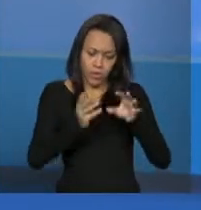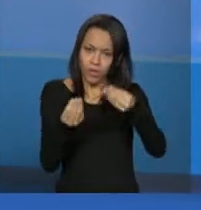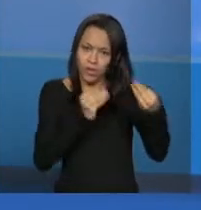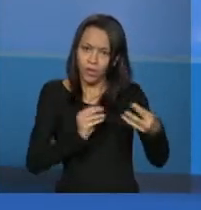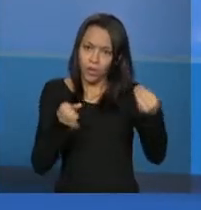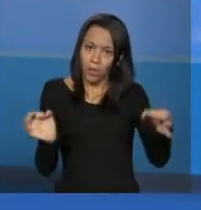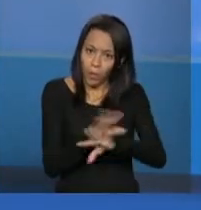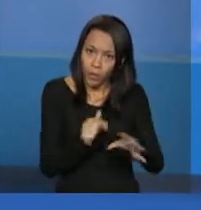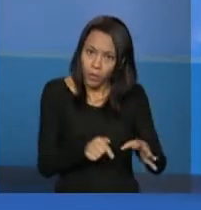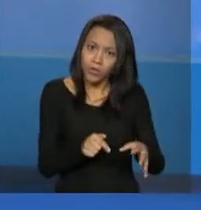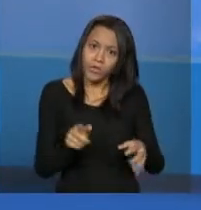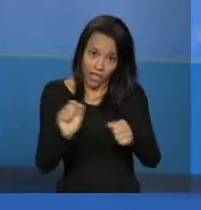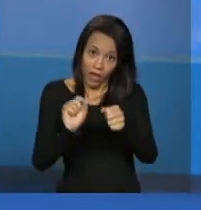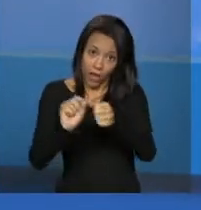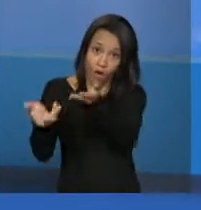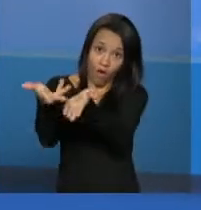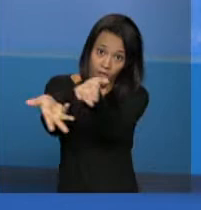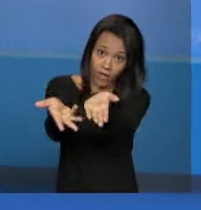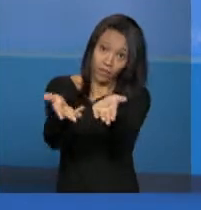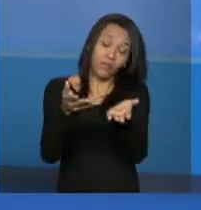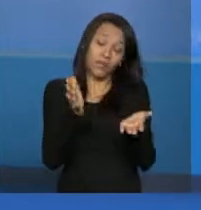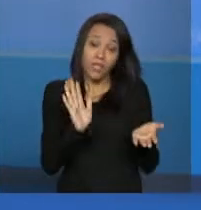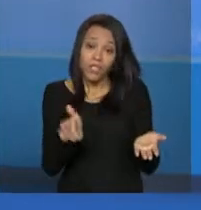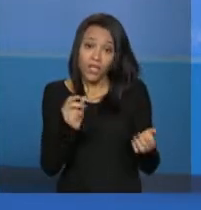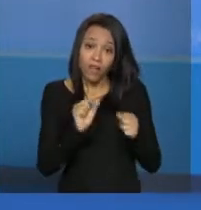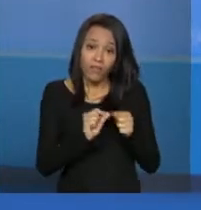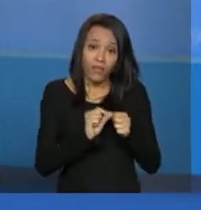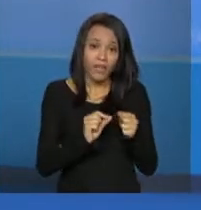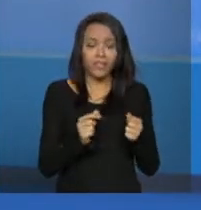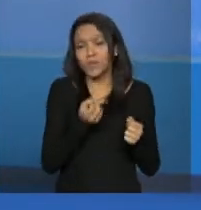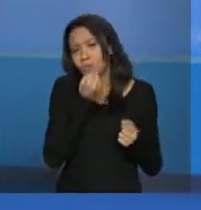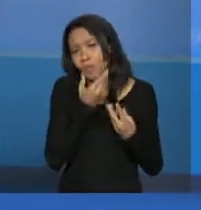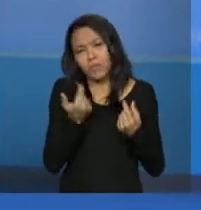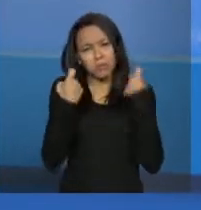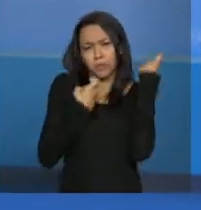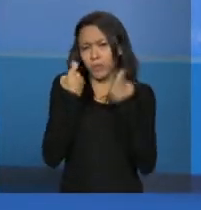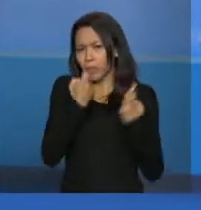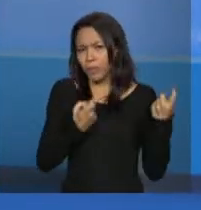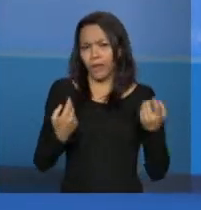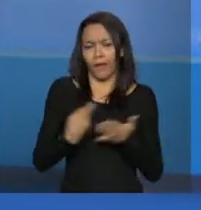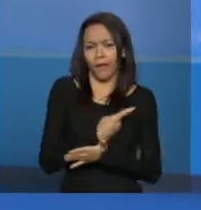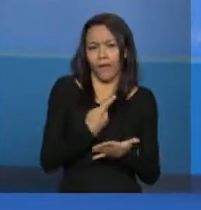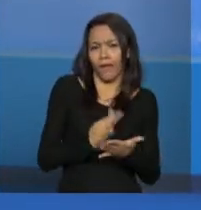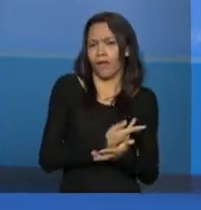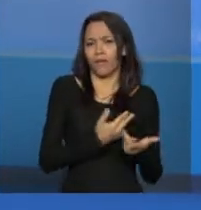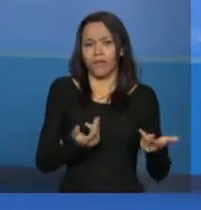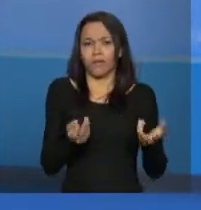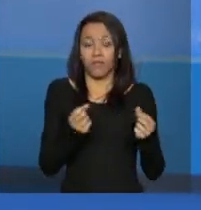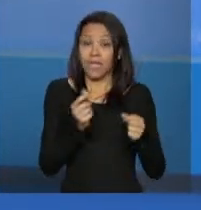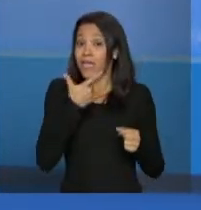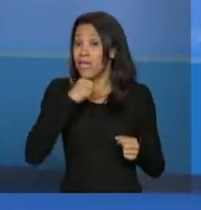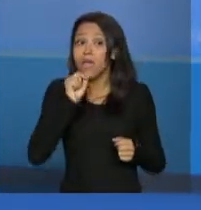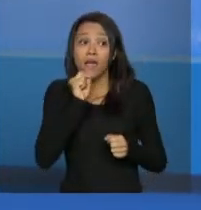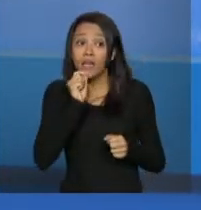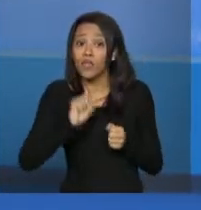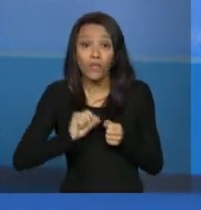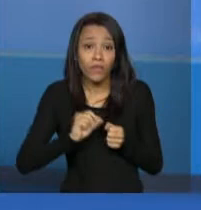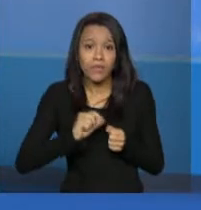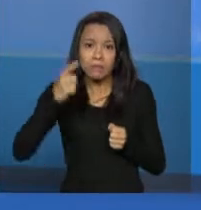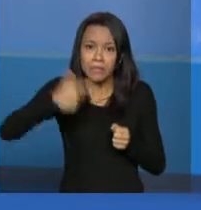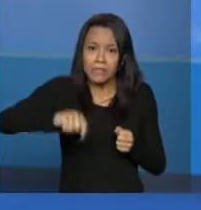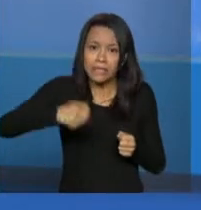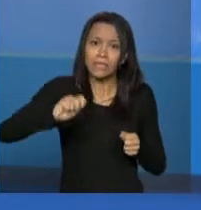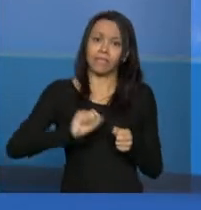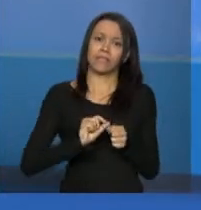diferença então quem fez não se preocupe não tem nada errado não tem nenhum erro nisso agora quem não fez não é necessário que faça nesse